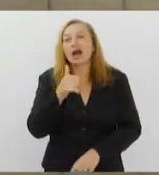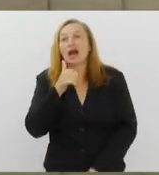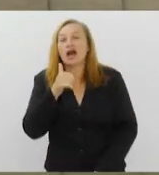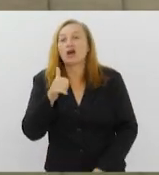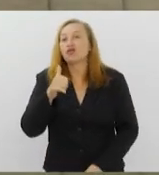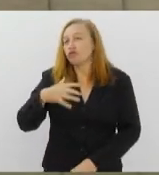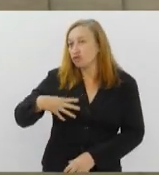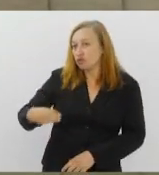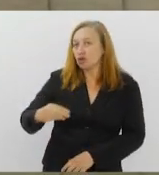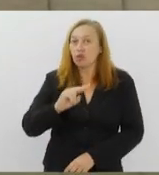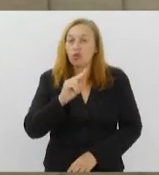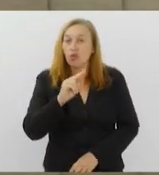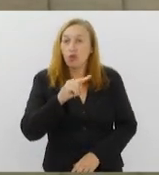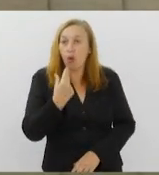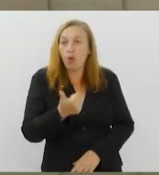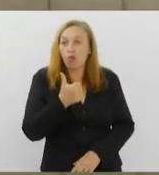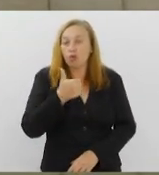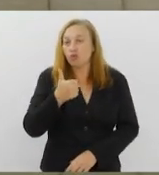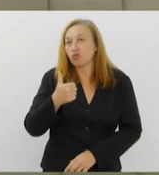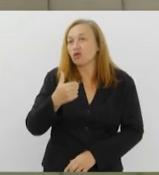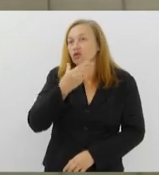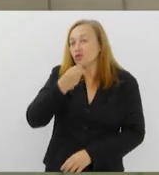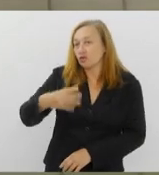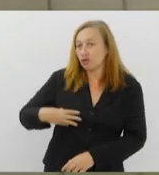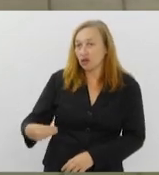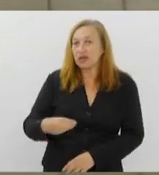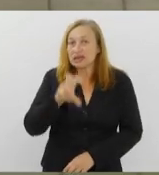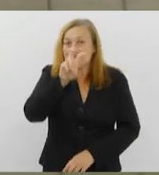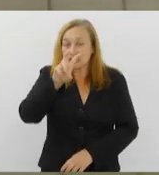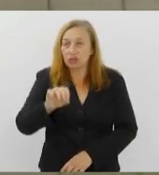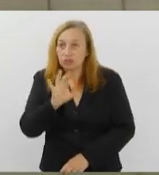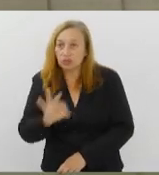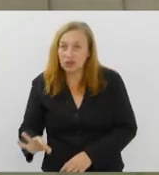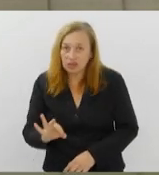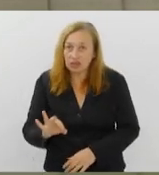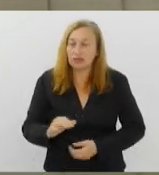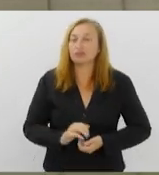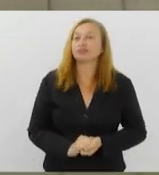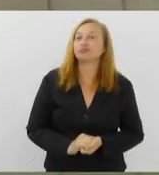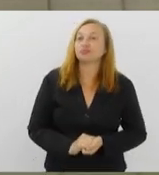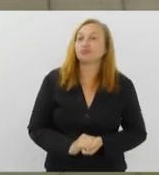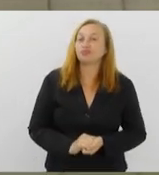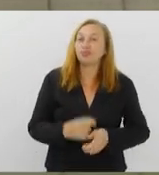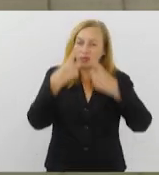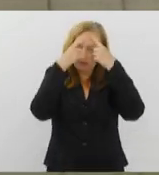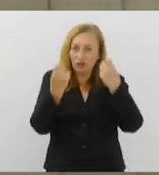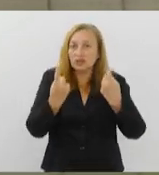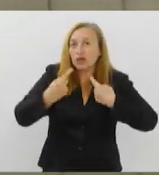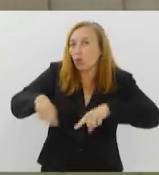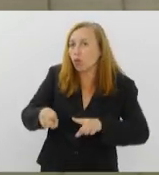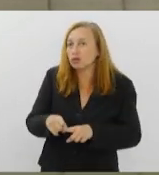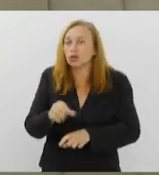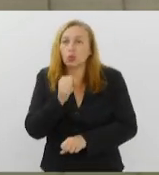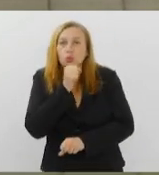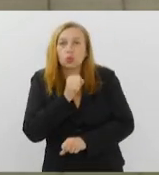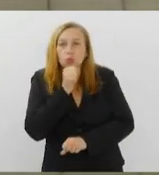com um total de mais de 50%. O cenário da ocorrência de violência contra idoso